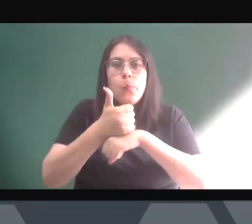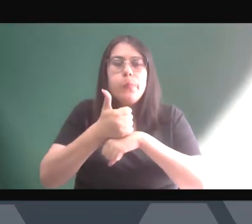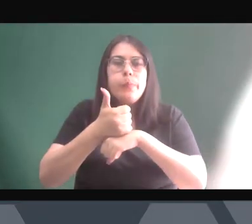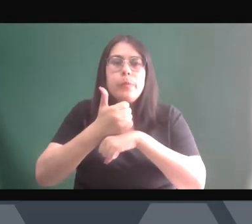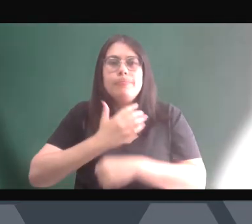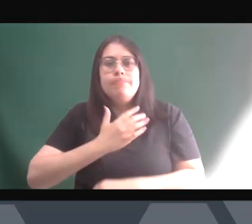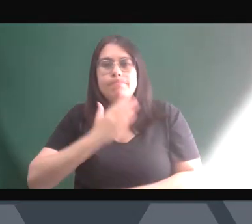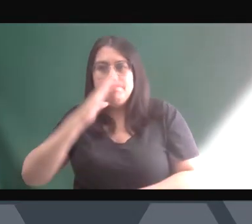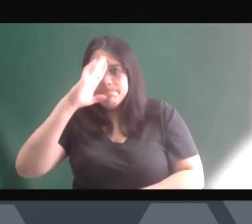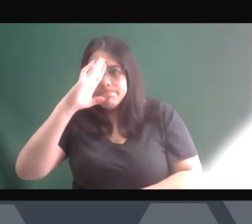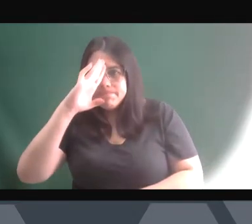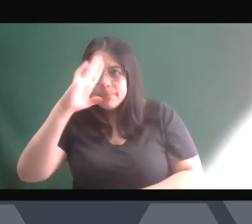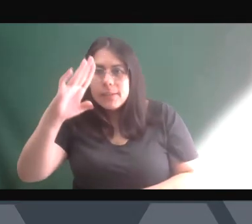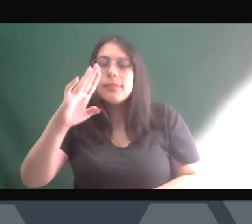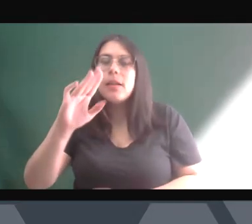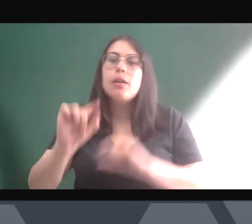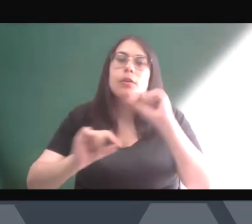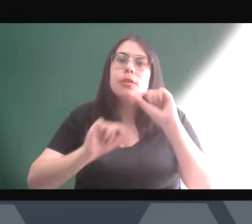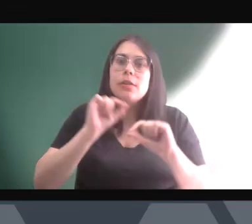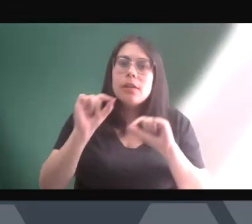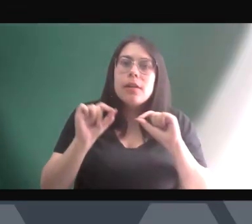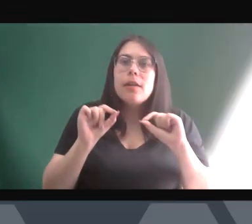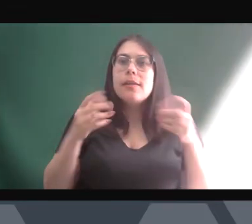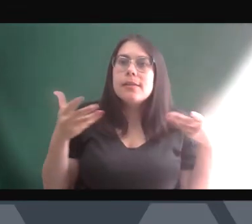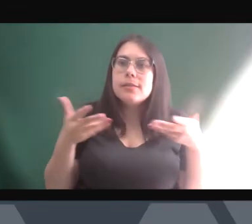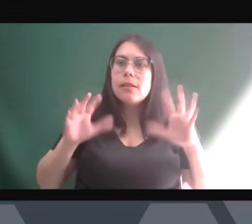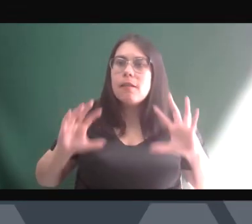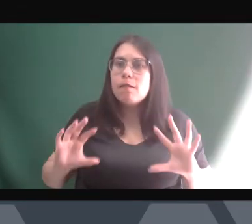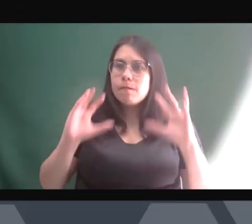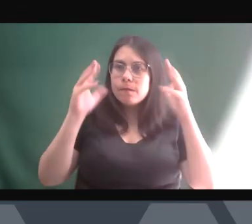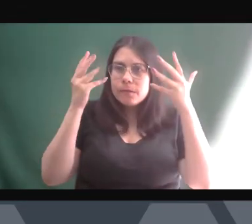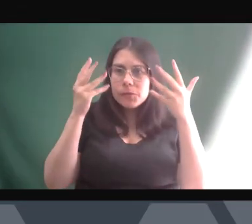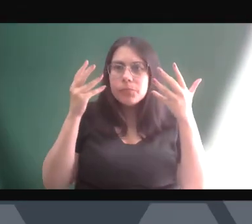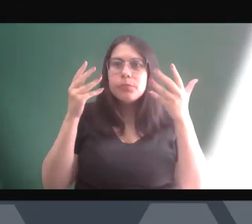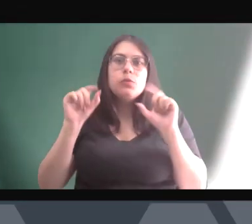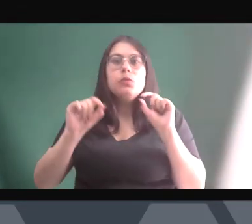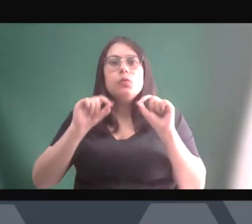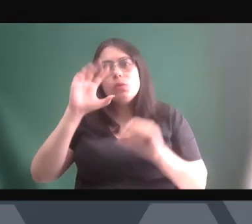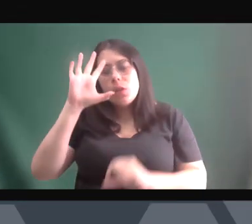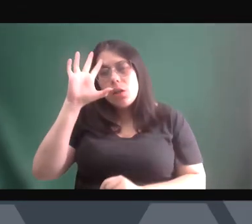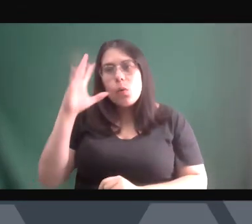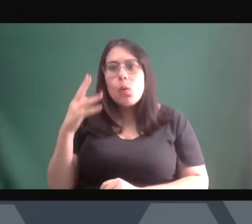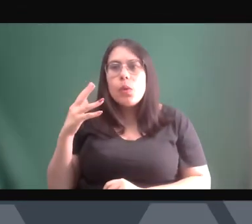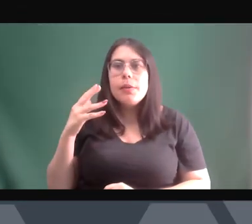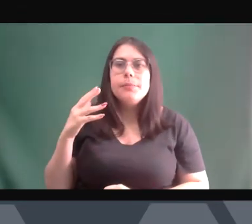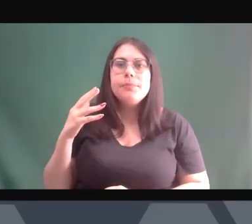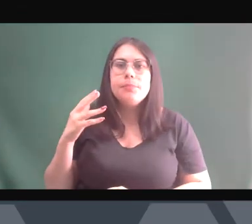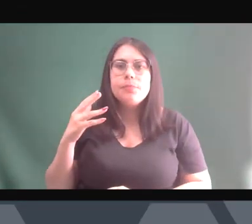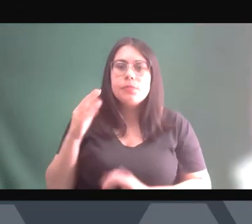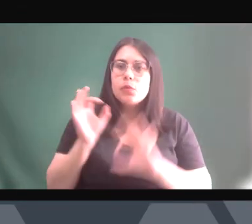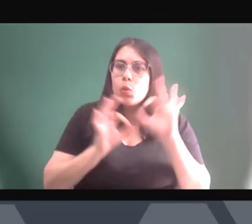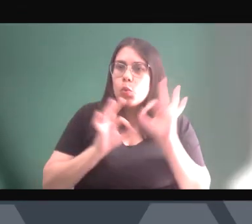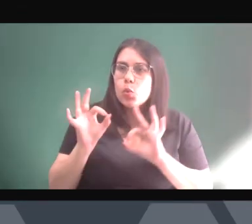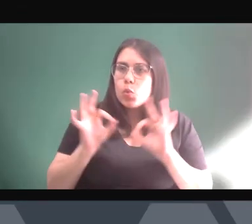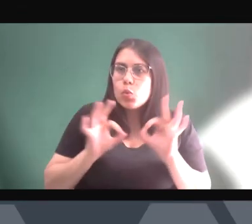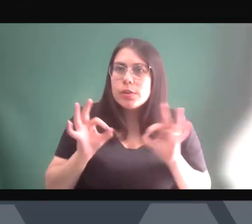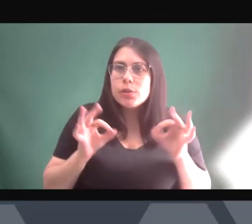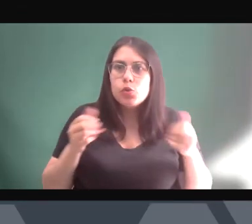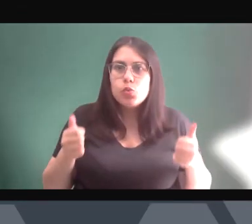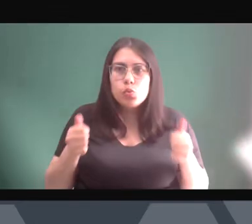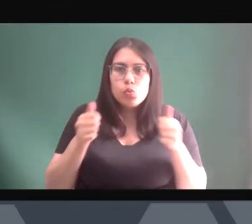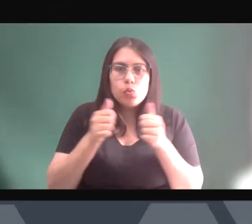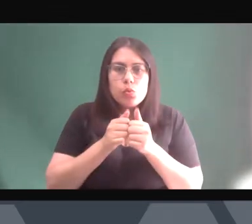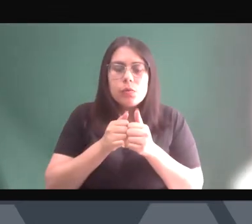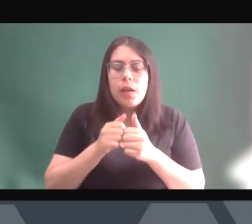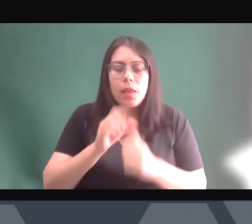abre chamado para um dossiê que o GPDH está organizando junto à Revista da